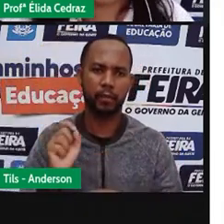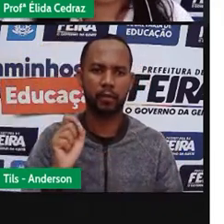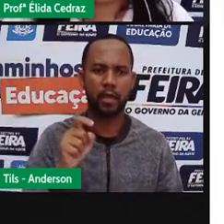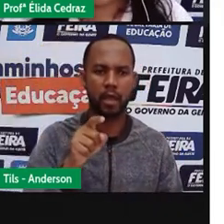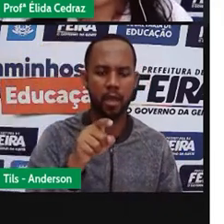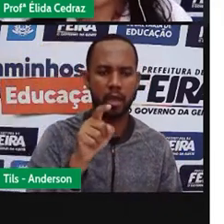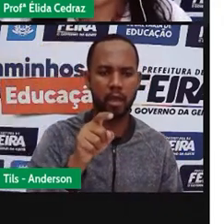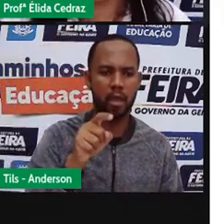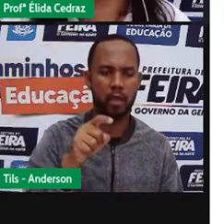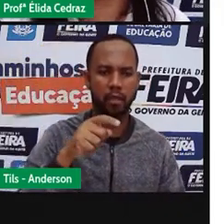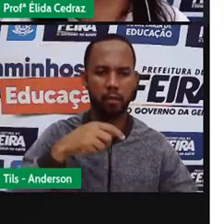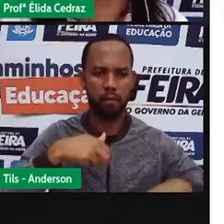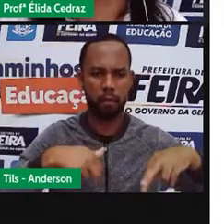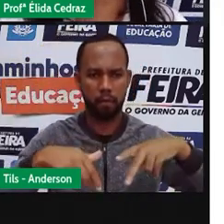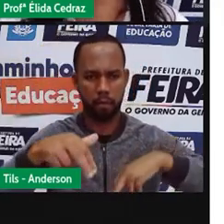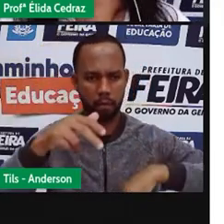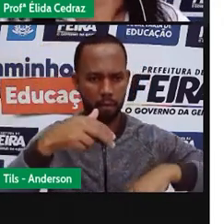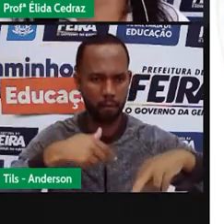está se movimentando.